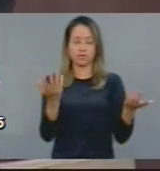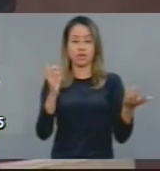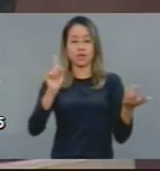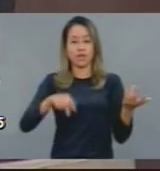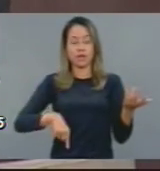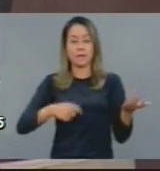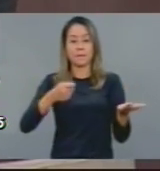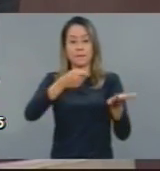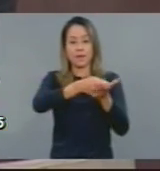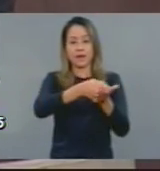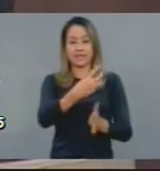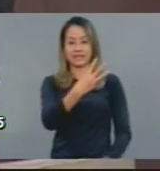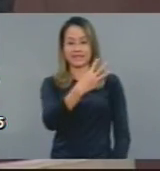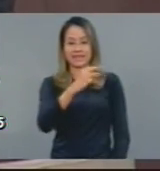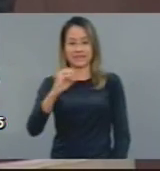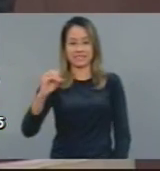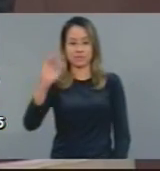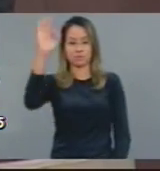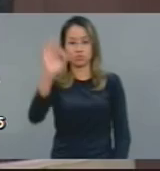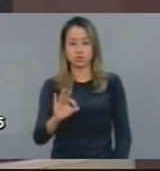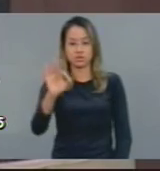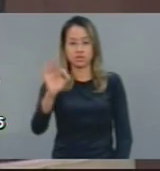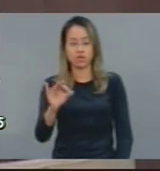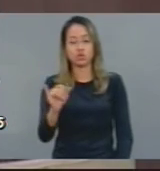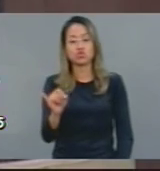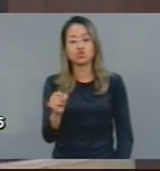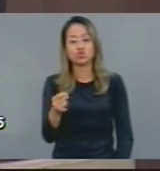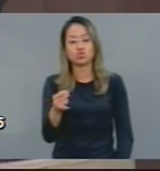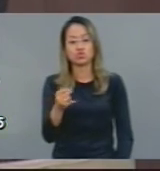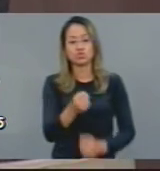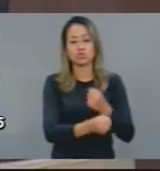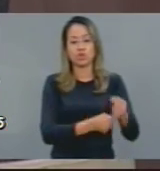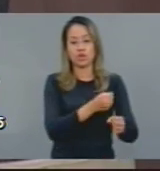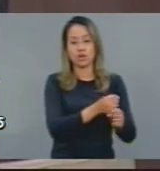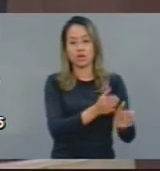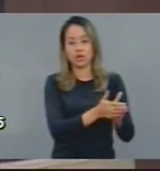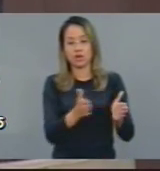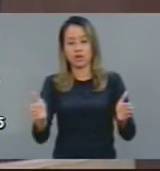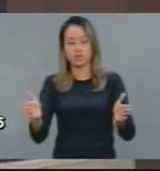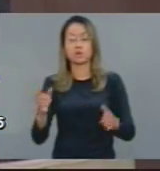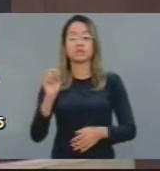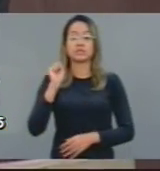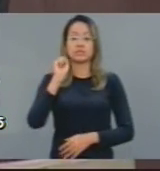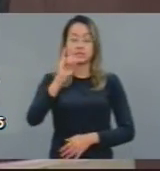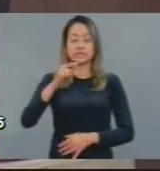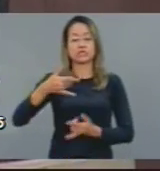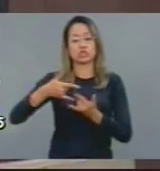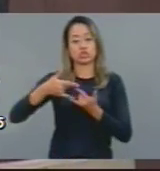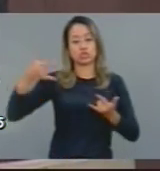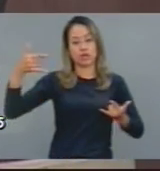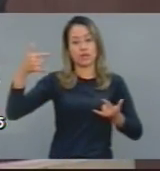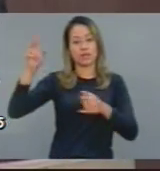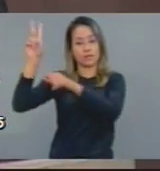300% ao ano. Cheque especial, mais que isso.